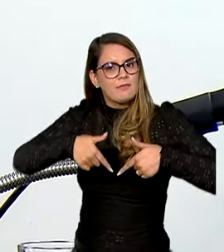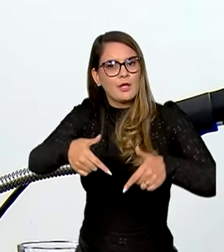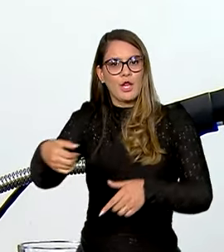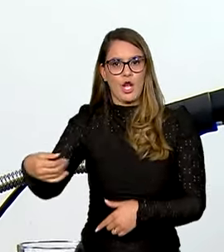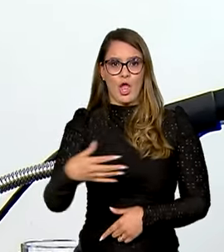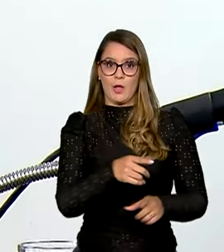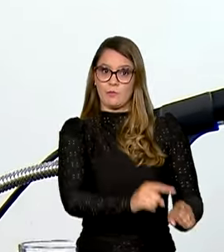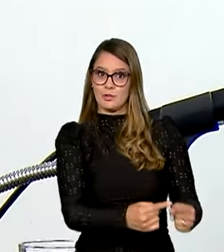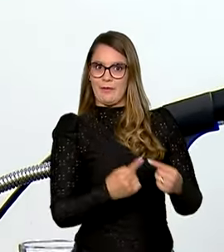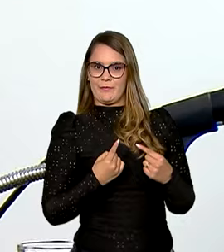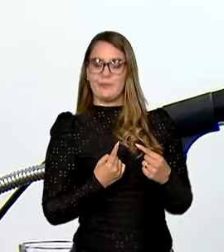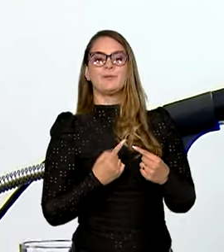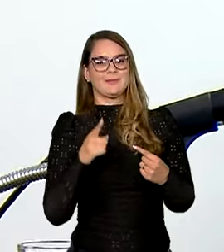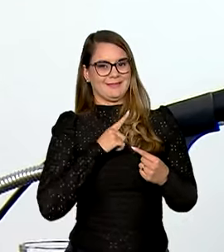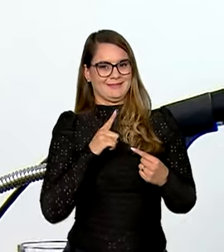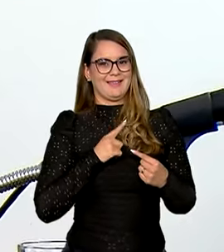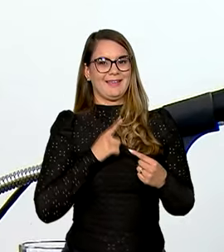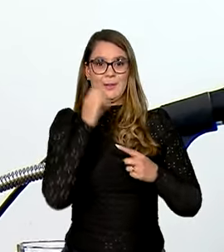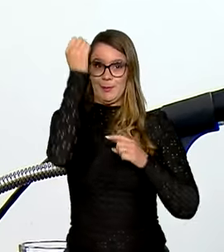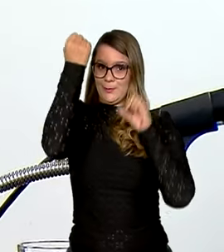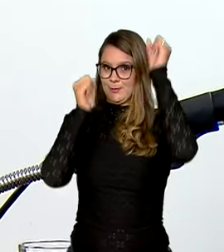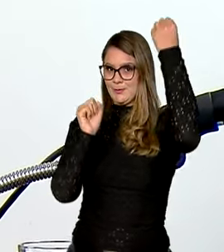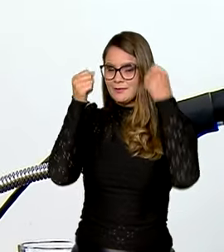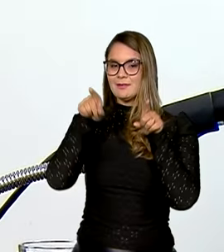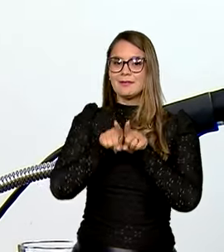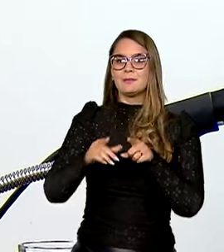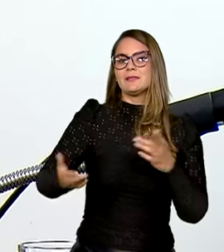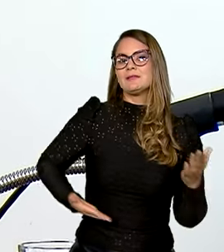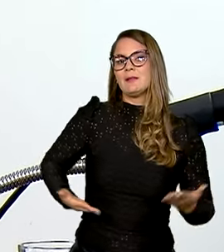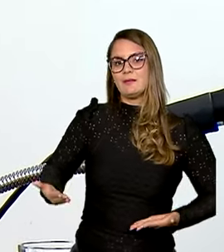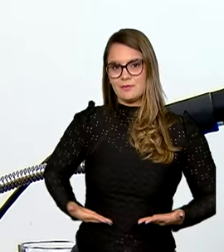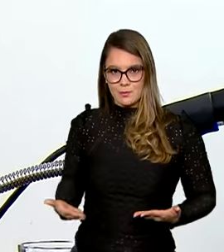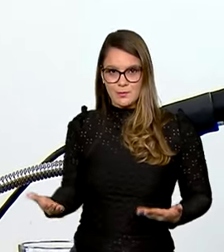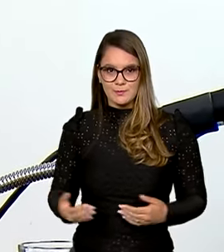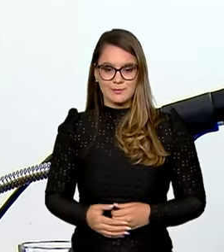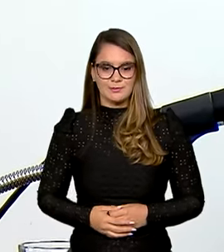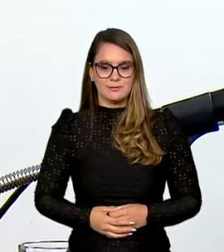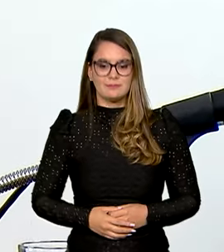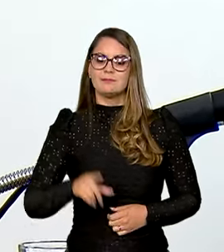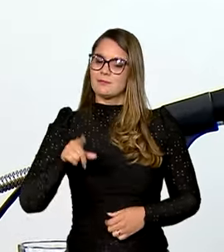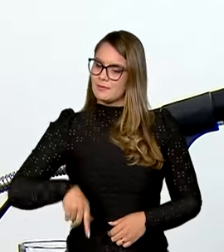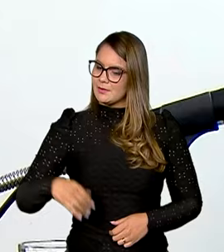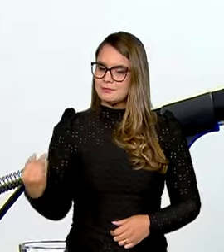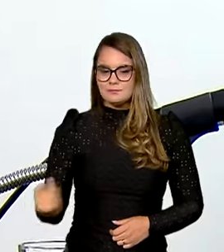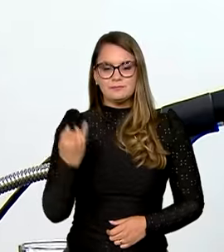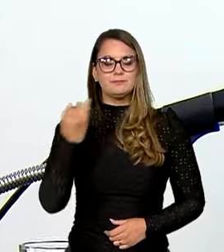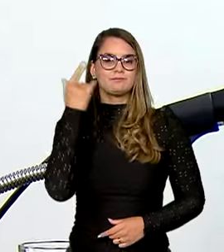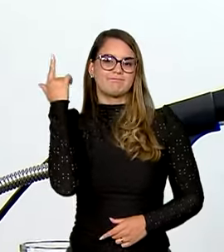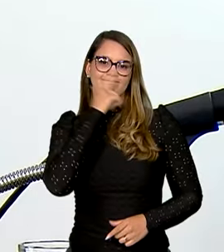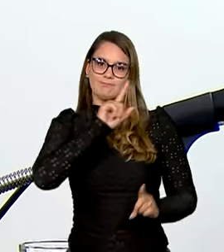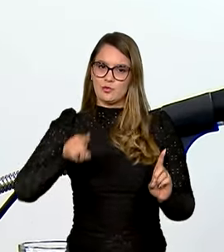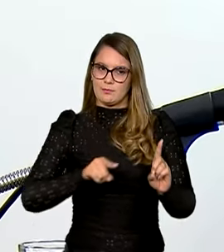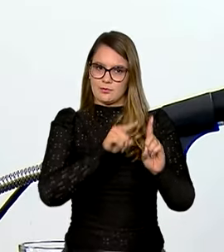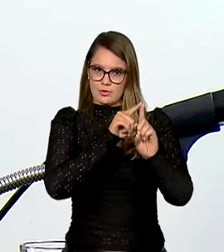os novos desafios para a indústria e para o setor de serviços, que é fundamental para o objetivo